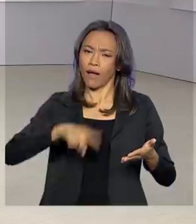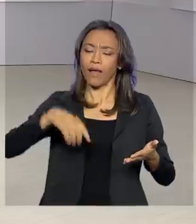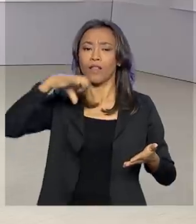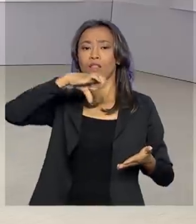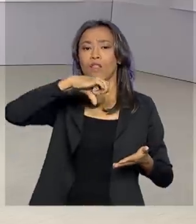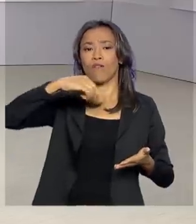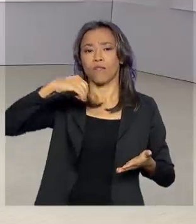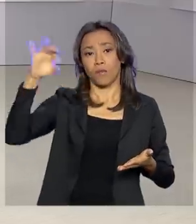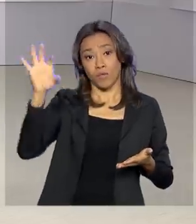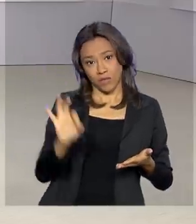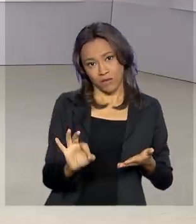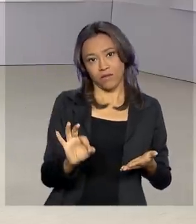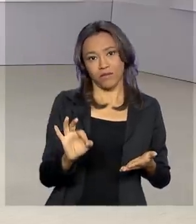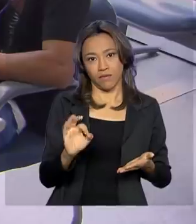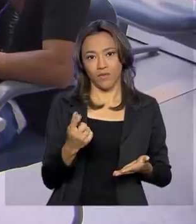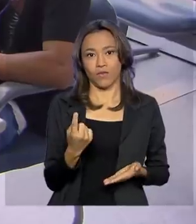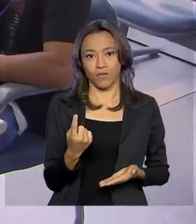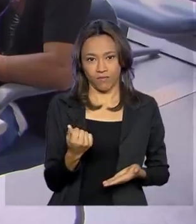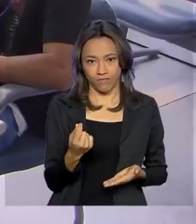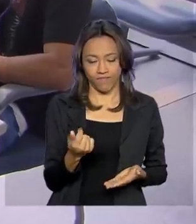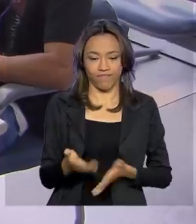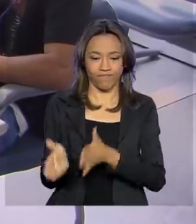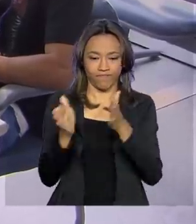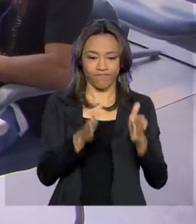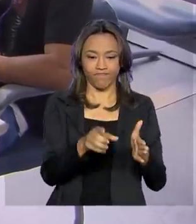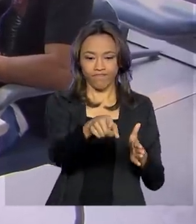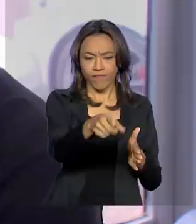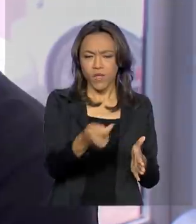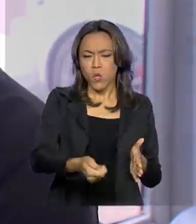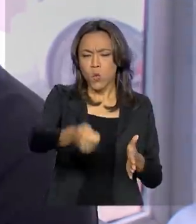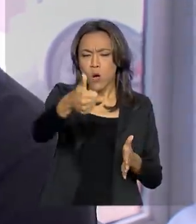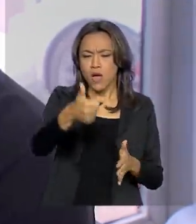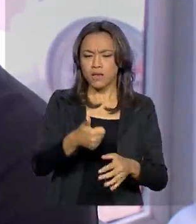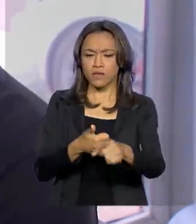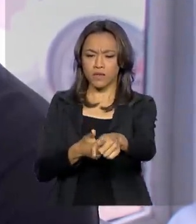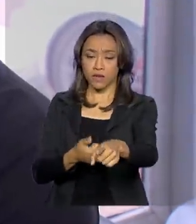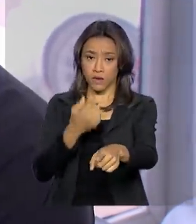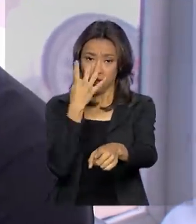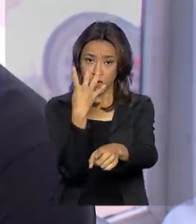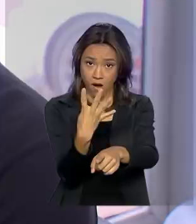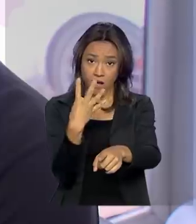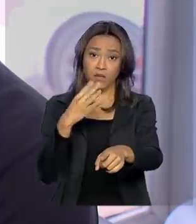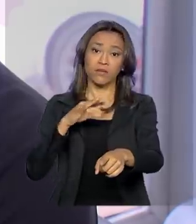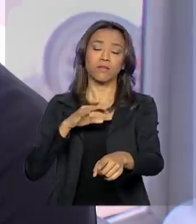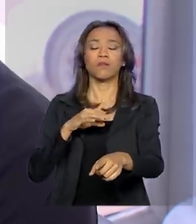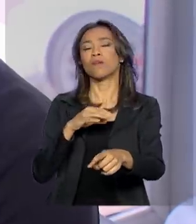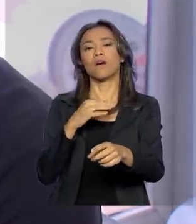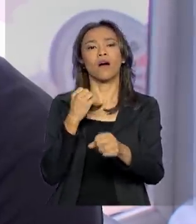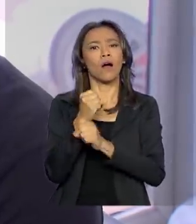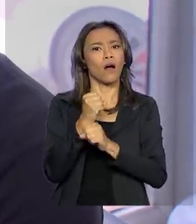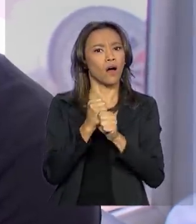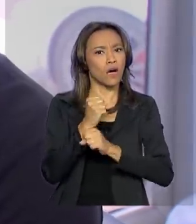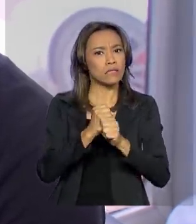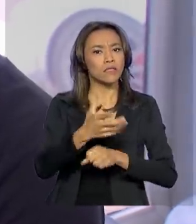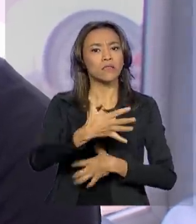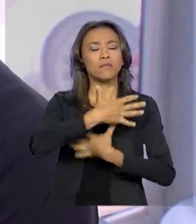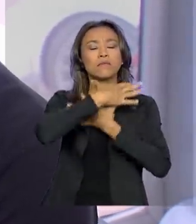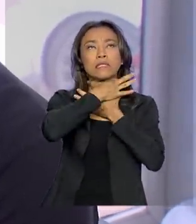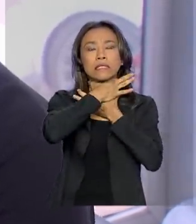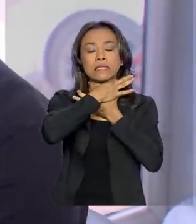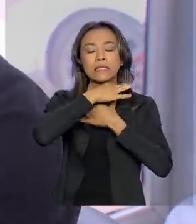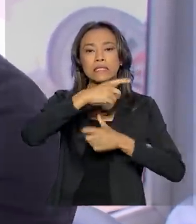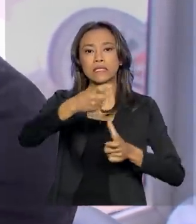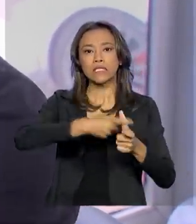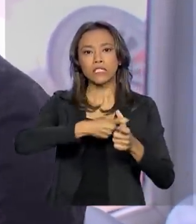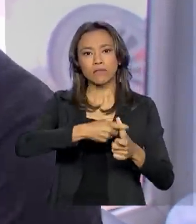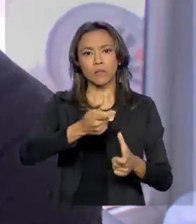do valor devido. Há quase quatro anos, esse cuidador contraiu uma dívida de quase R